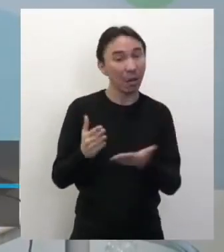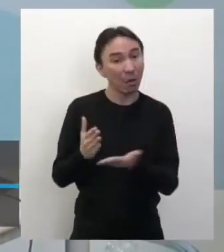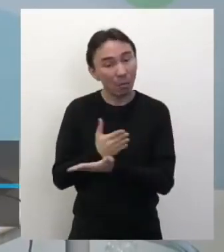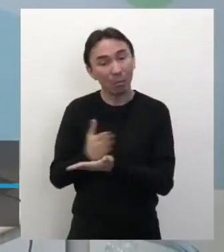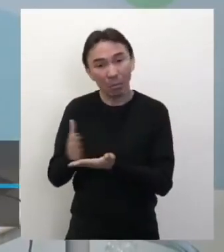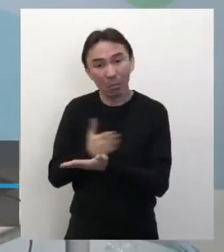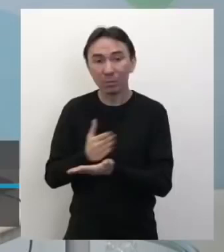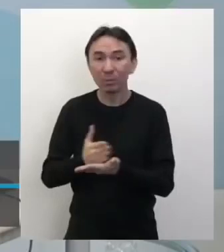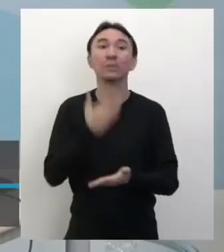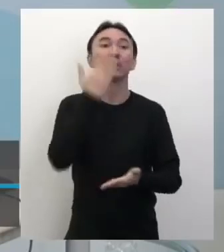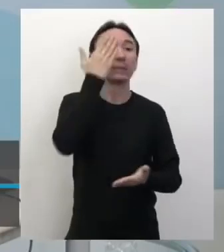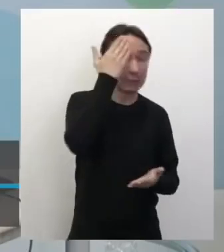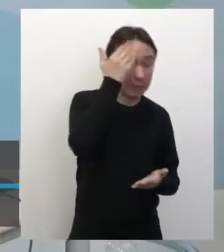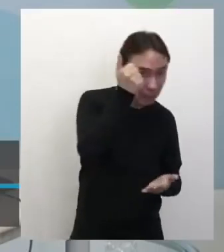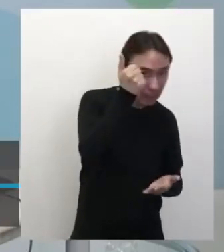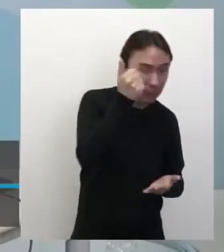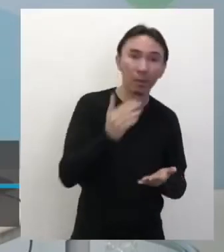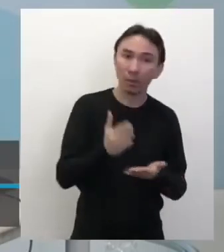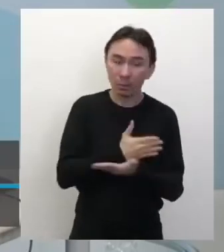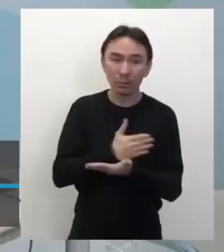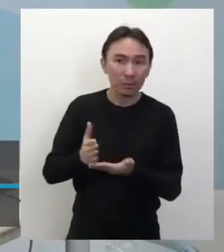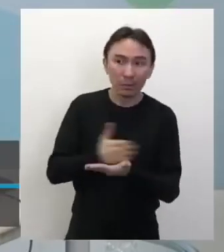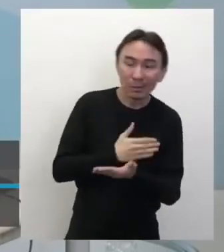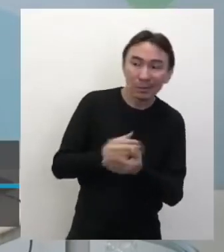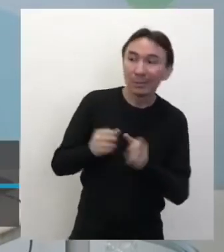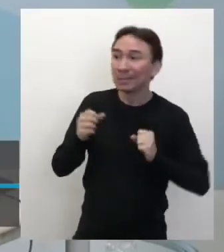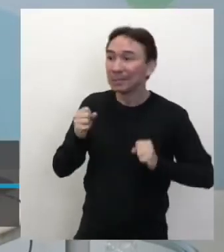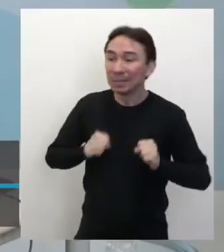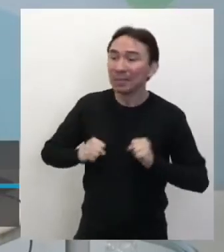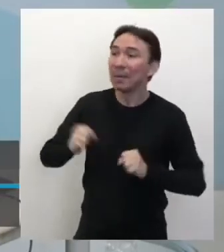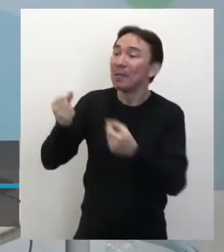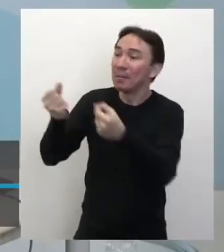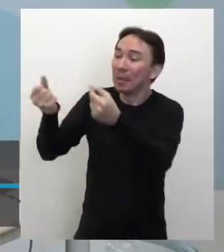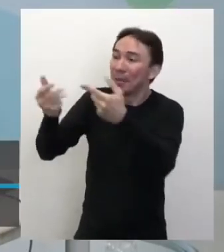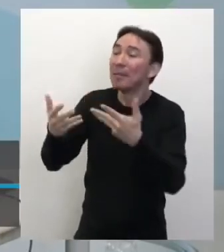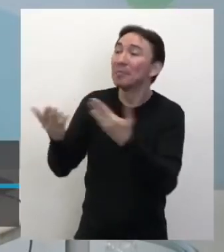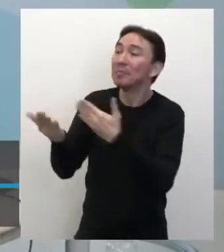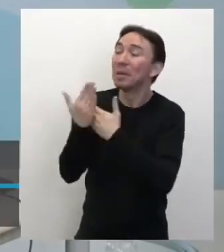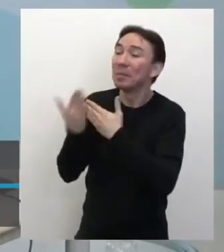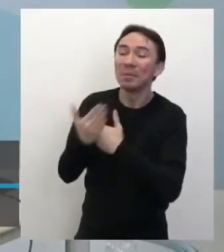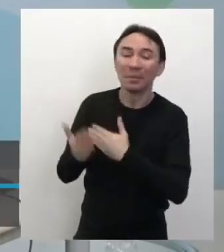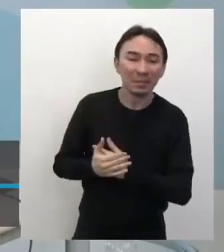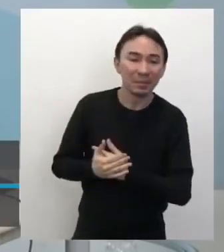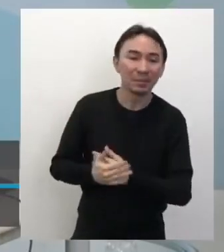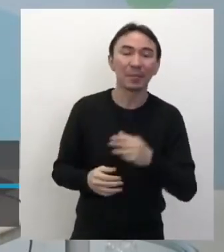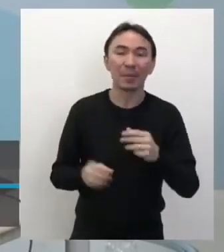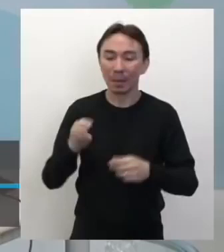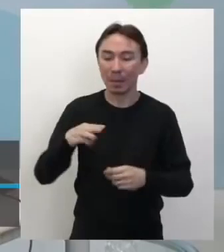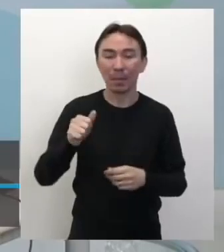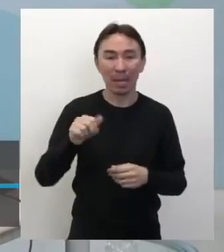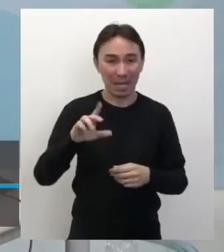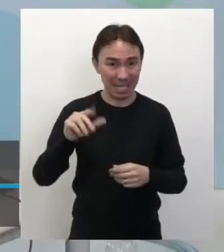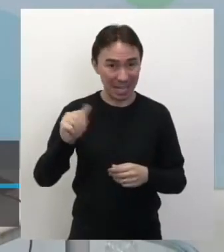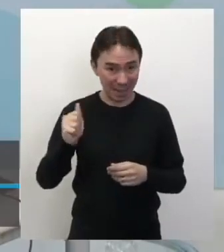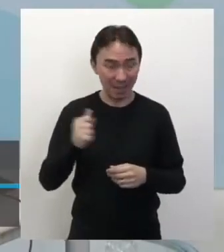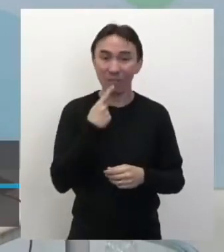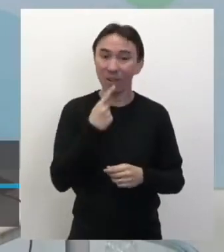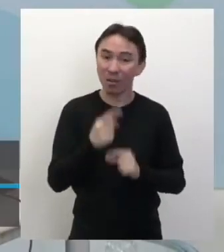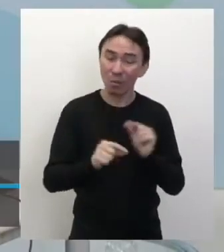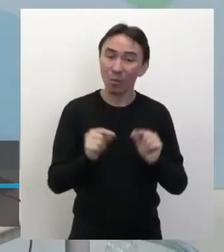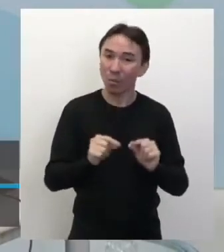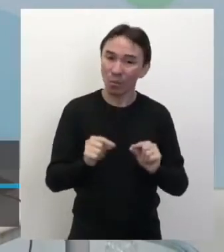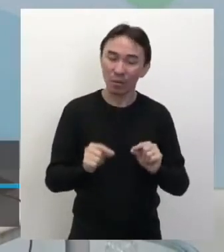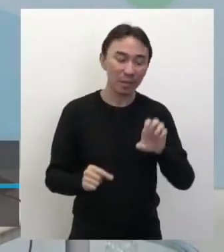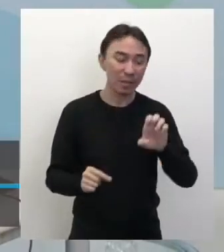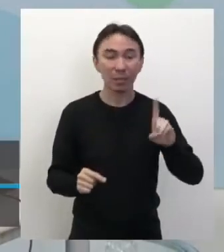aqui na ansiedade de querer ouvir você aí, inclusive eu. Ah, Então, olha só. Maria Eduarda, colocou Unidade Básica de Todos Seres Vivos, Eduardo